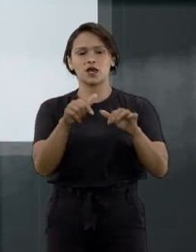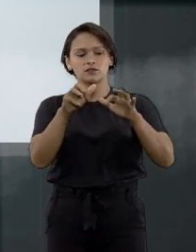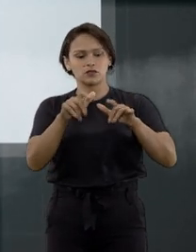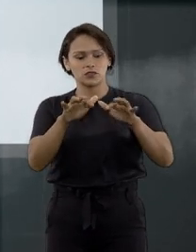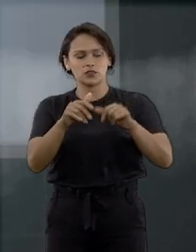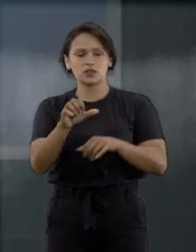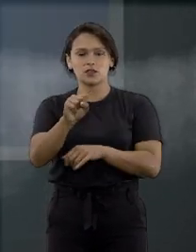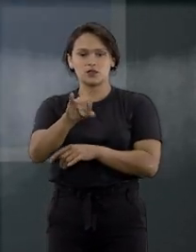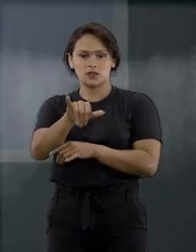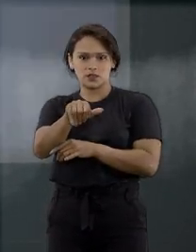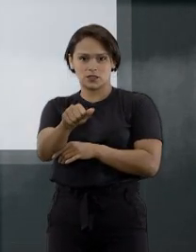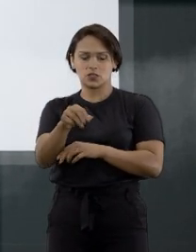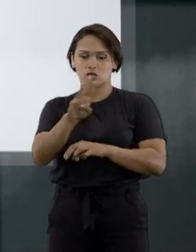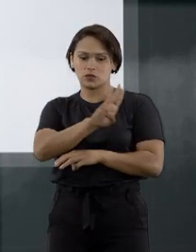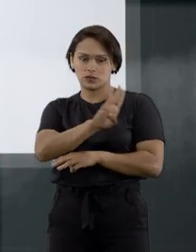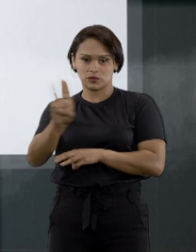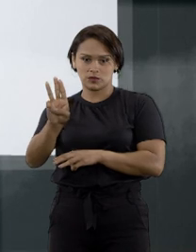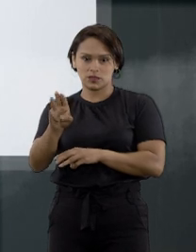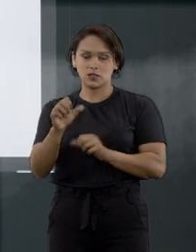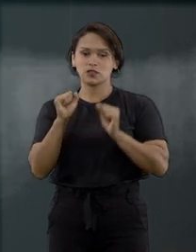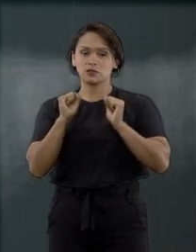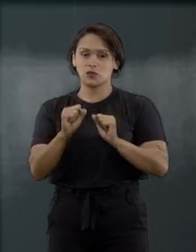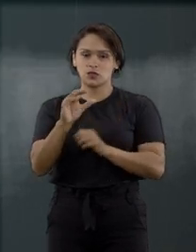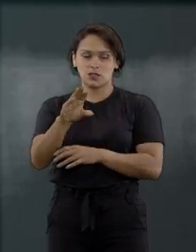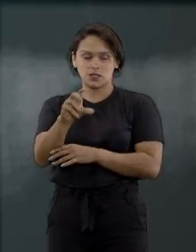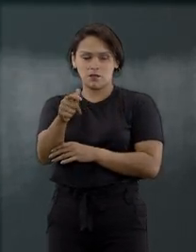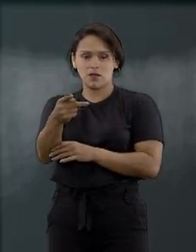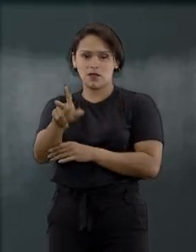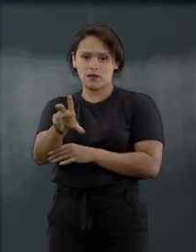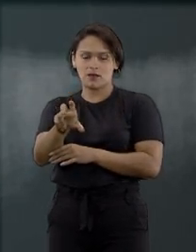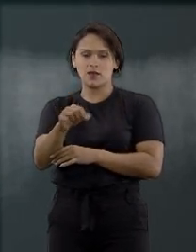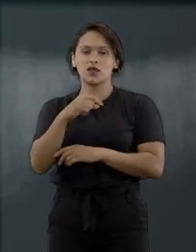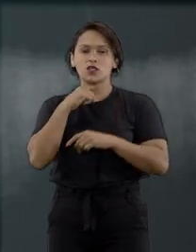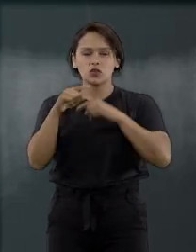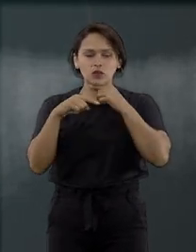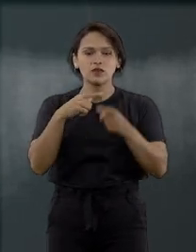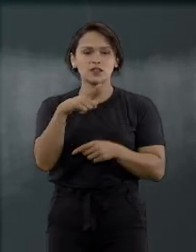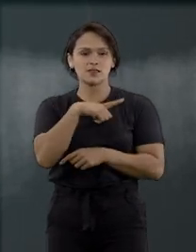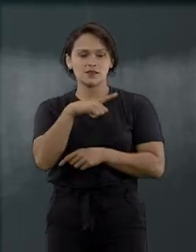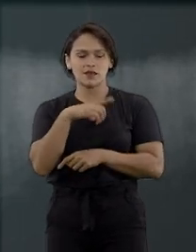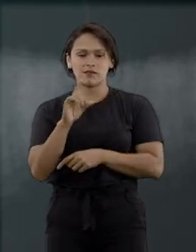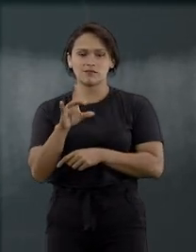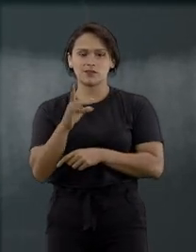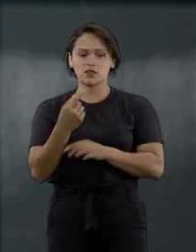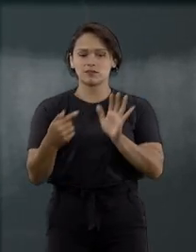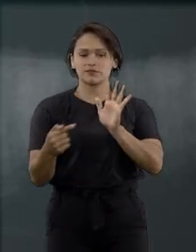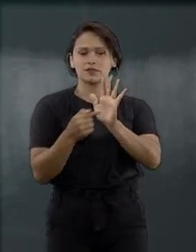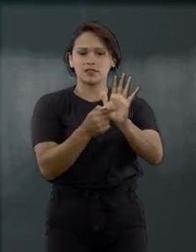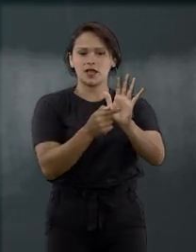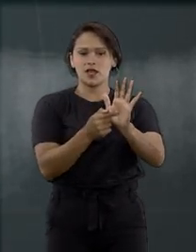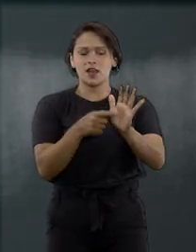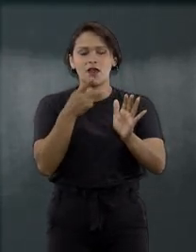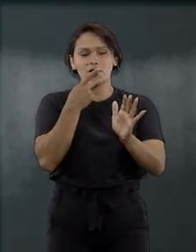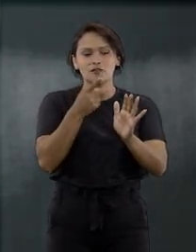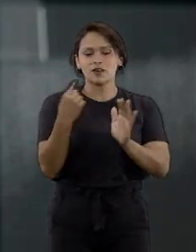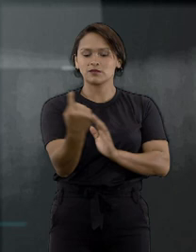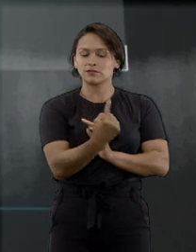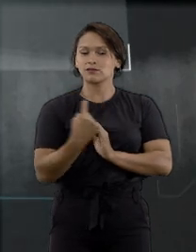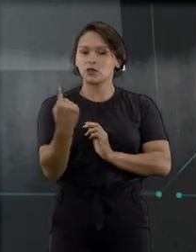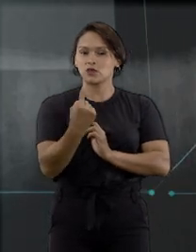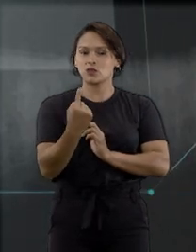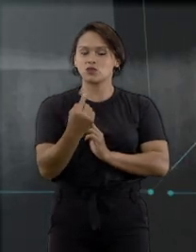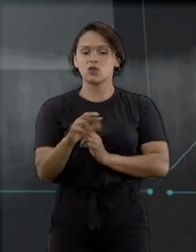na página do sistema da CPE. Em caso de dúvidas, basta clicar no menu Fale Conosco. O usuário será